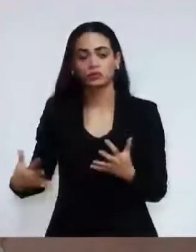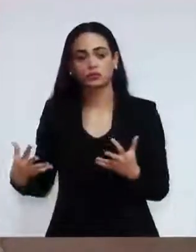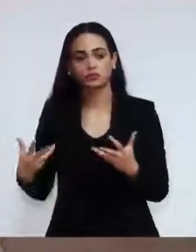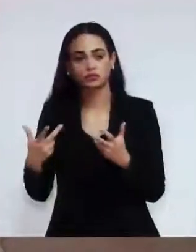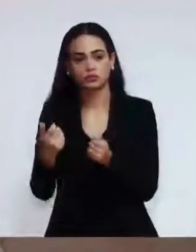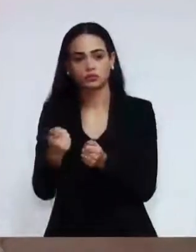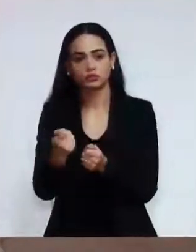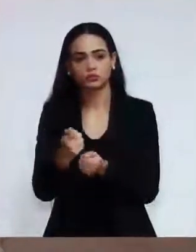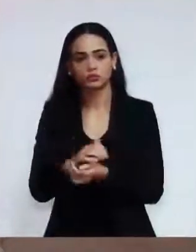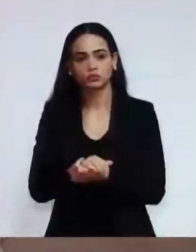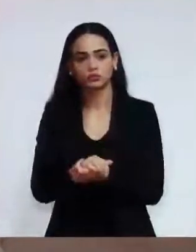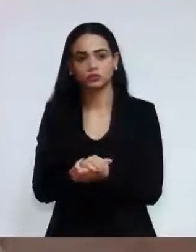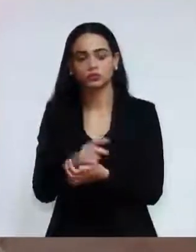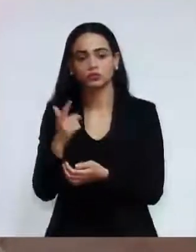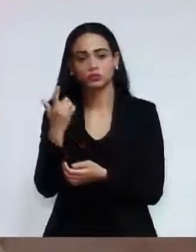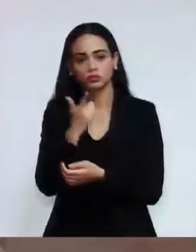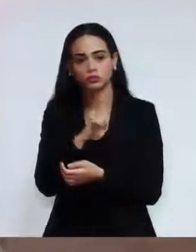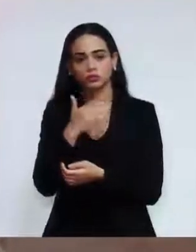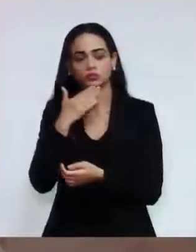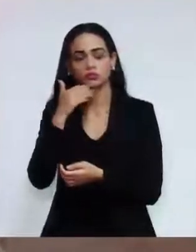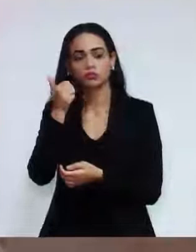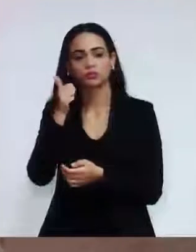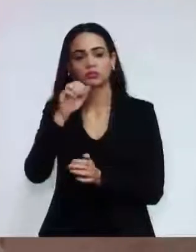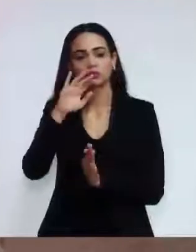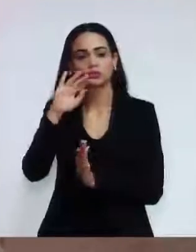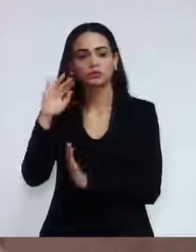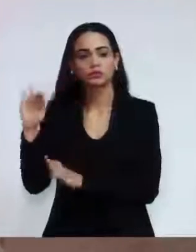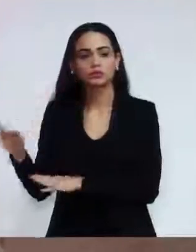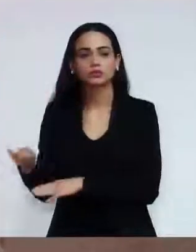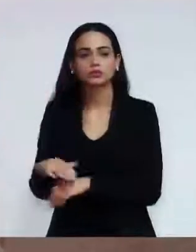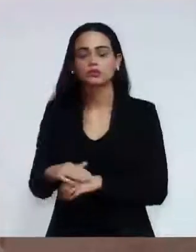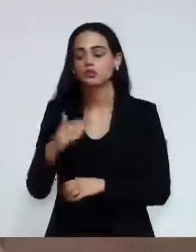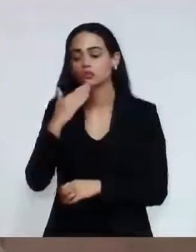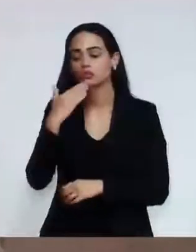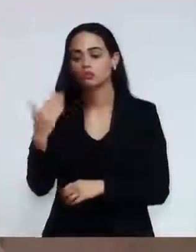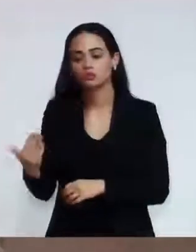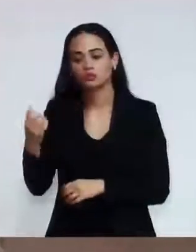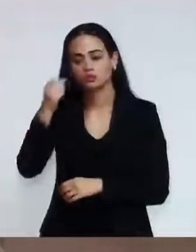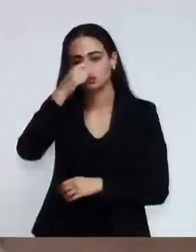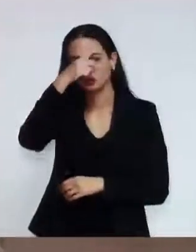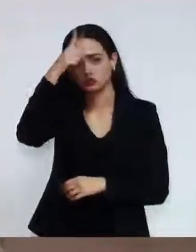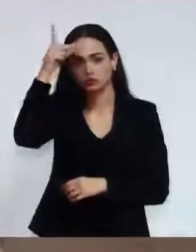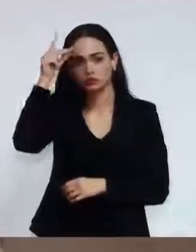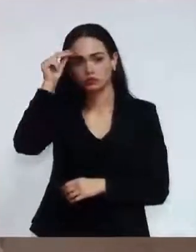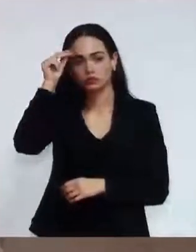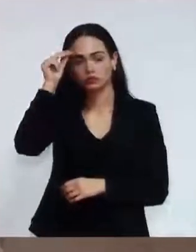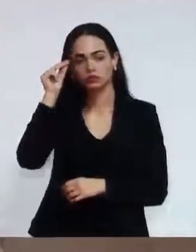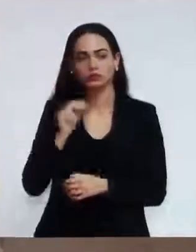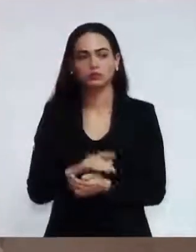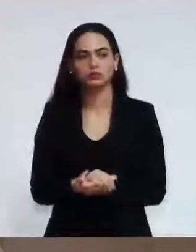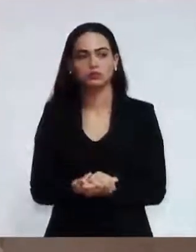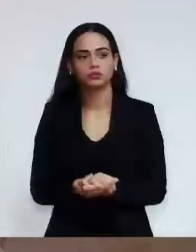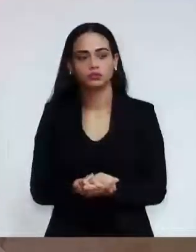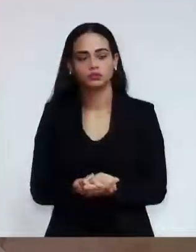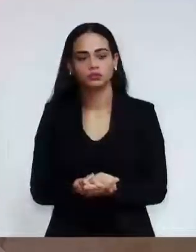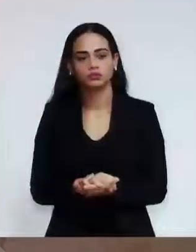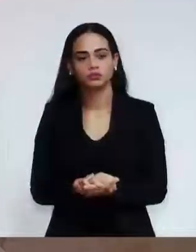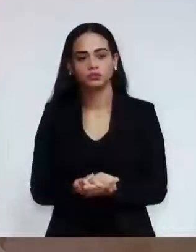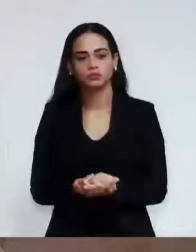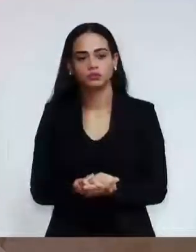Também solicito ao Executivo que sente